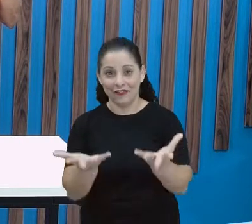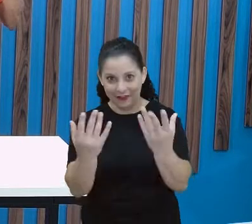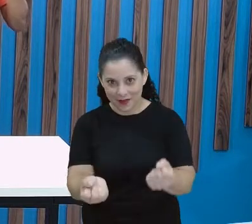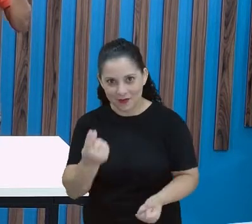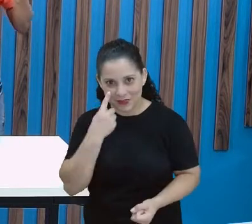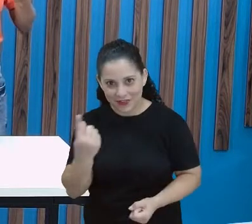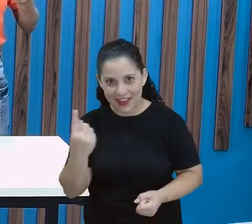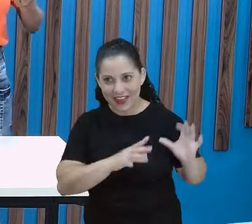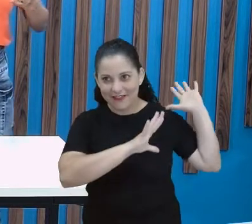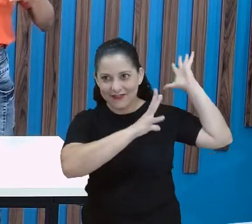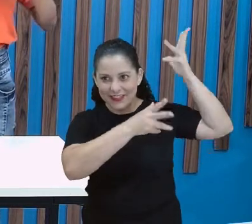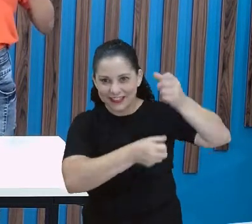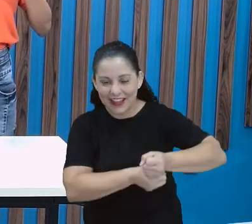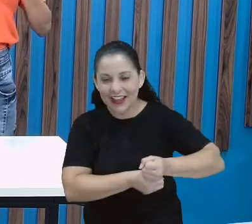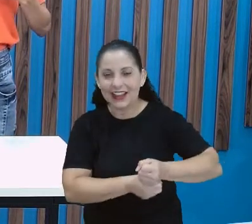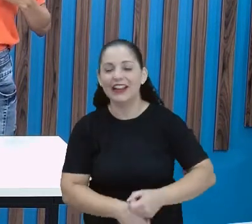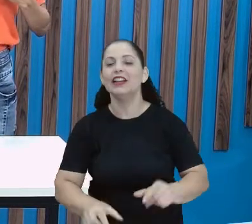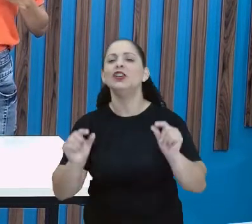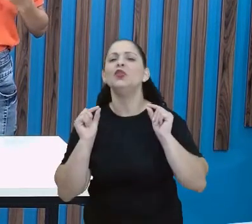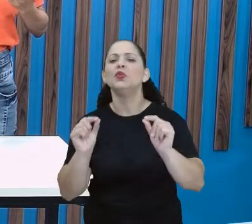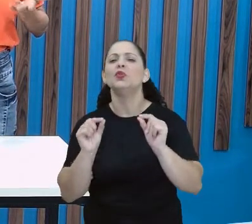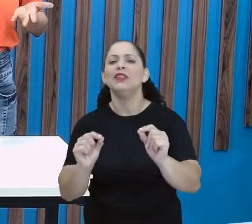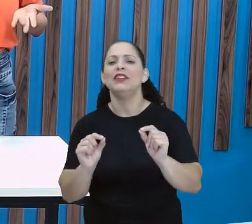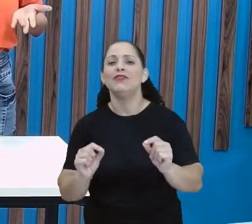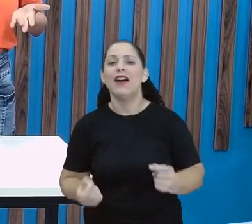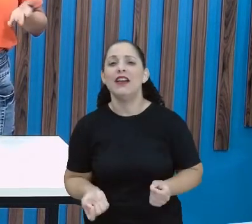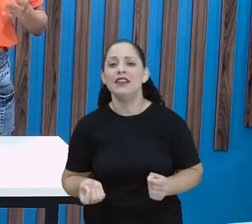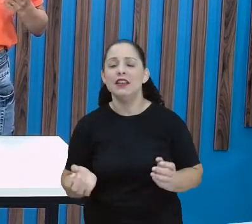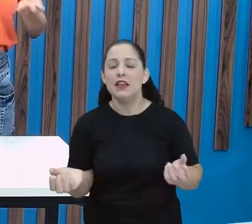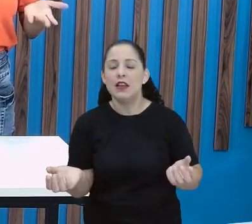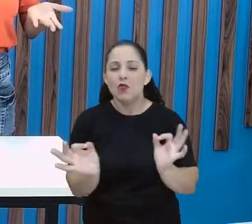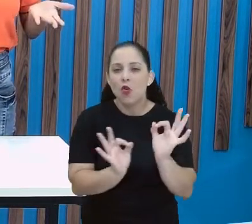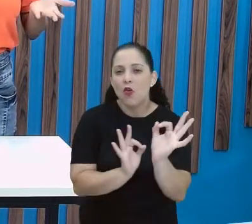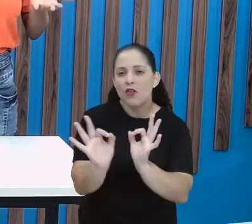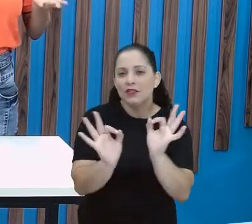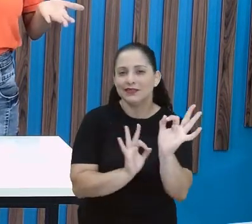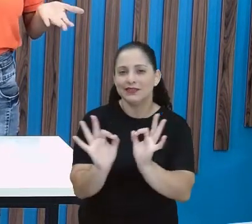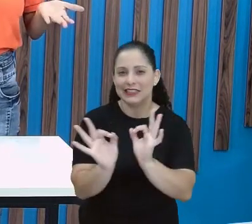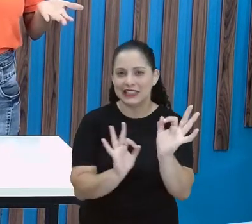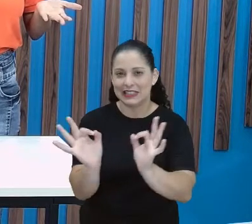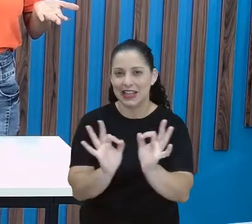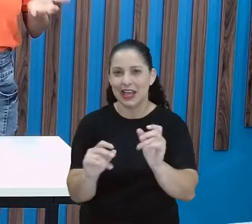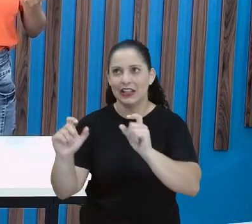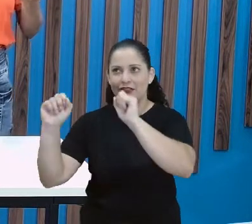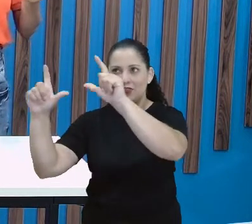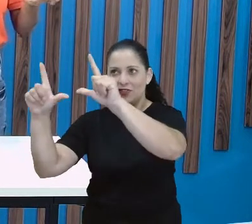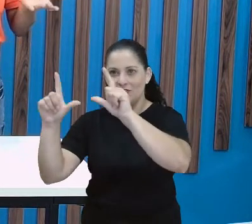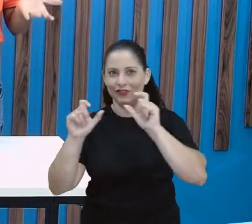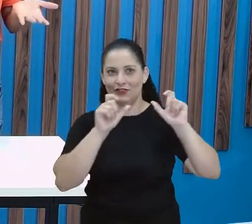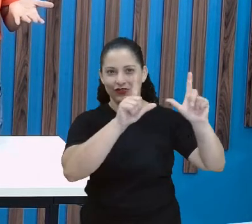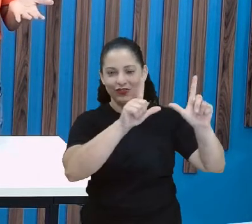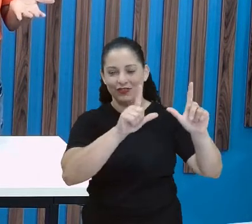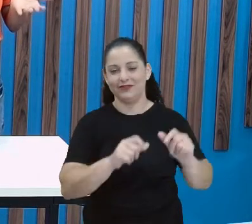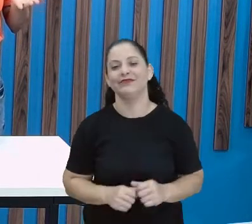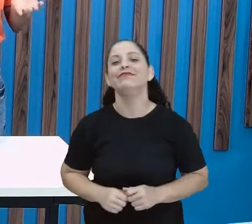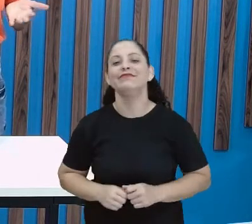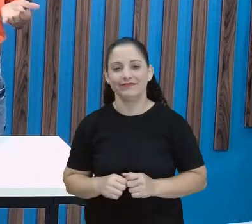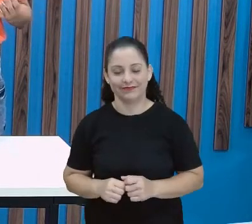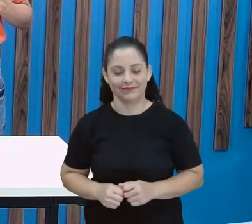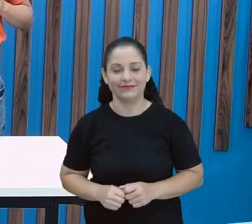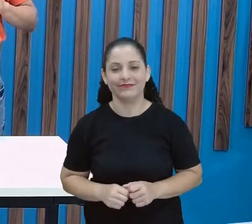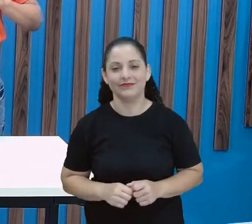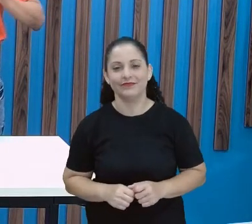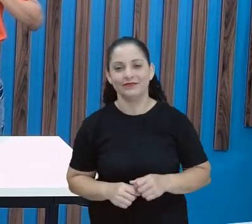revisar agora e vamos editar essas fotolegendas, tá? Essas legendas aí nas